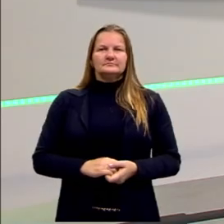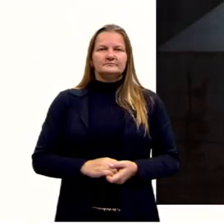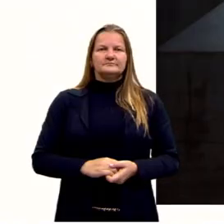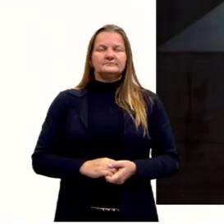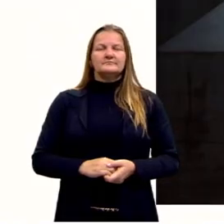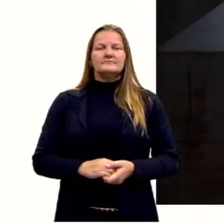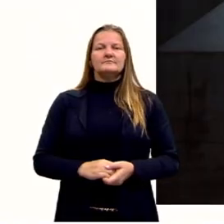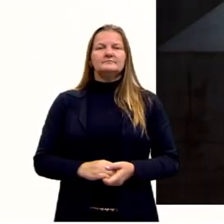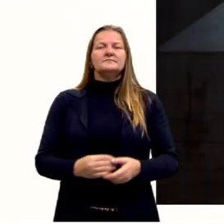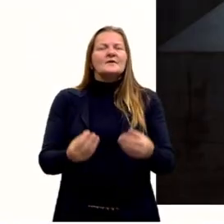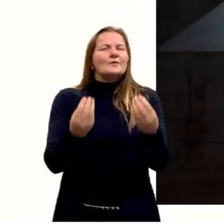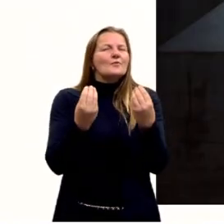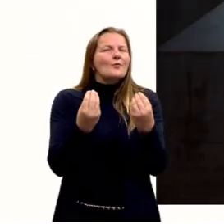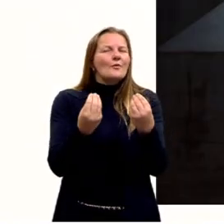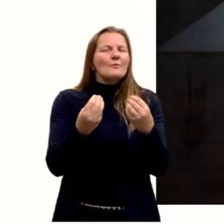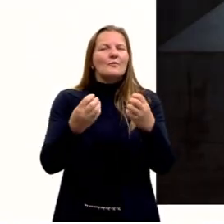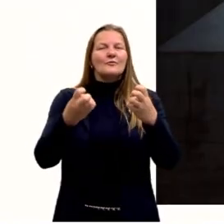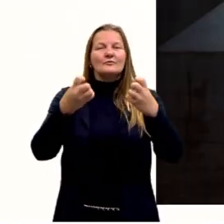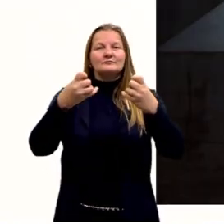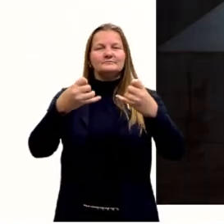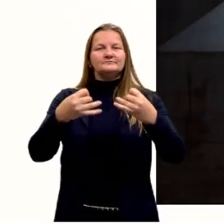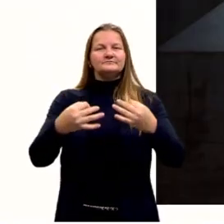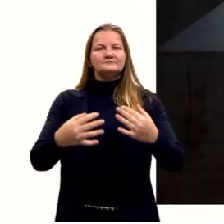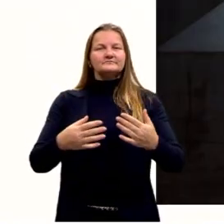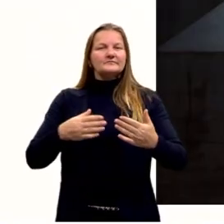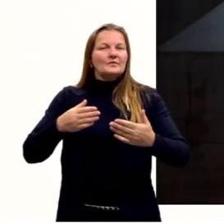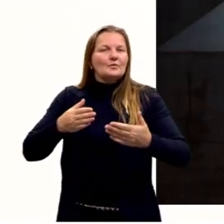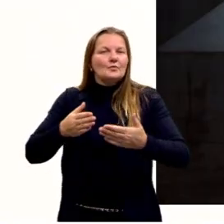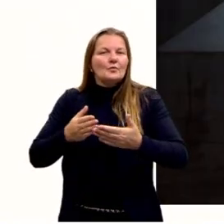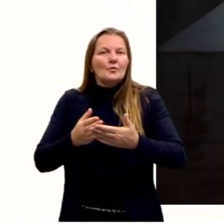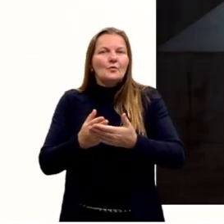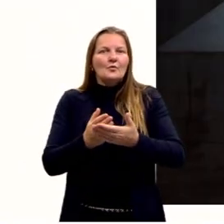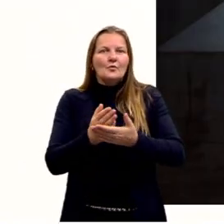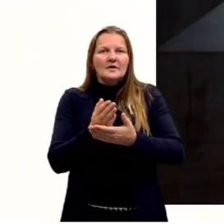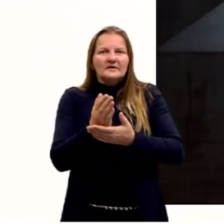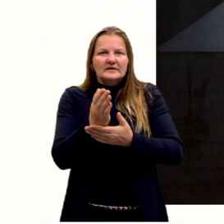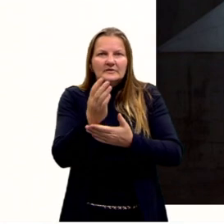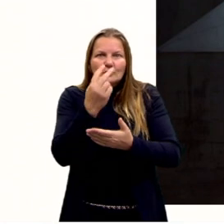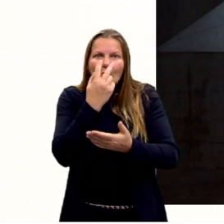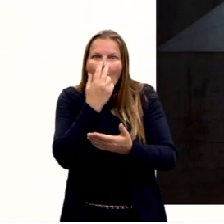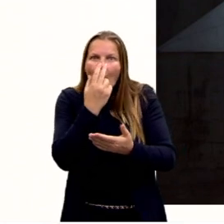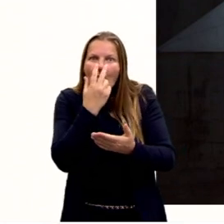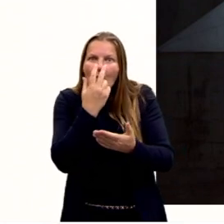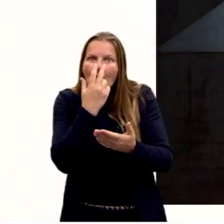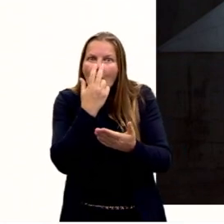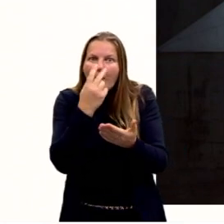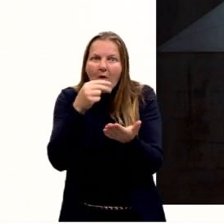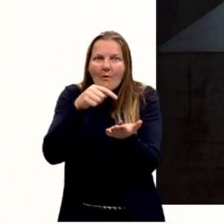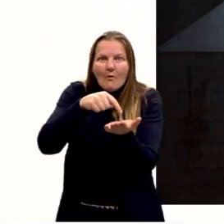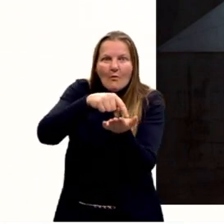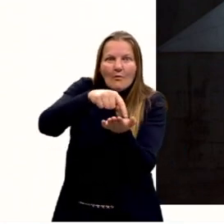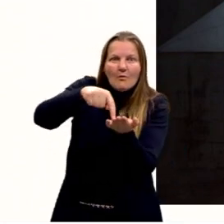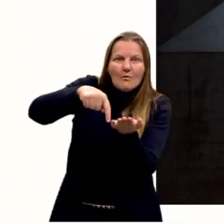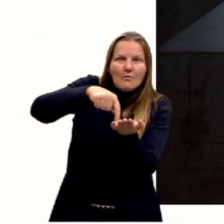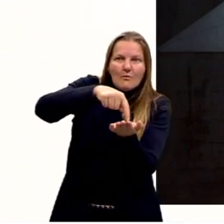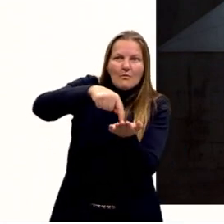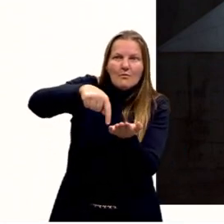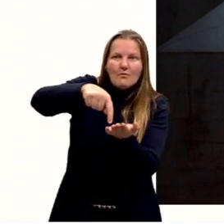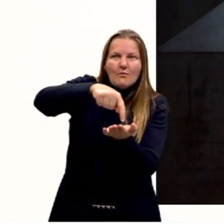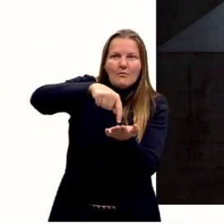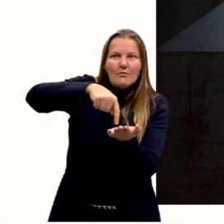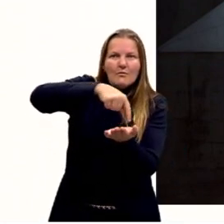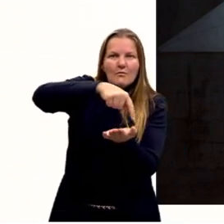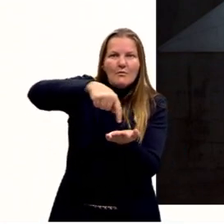É como se a gente estivesse entrando em um labirinto. Então, olha aí a ideia do